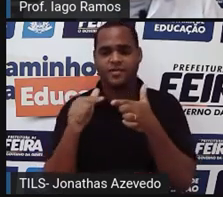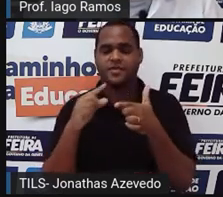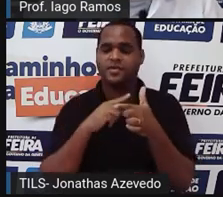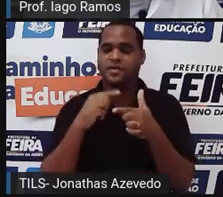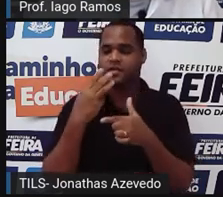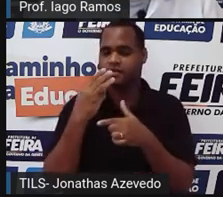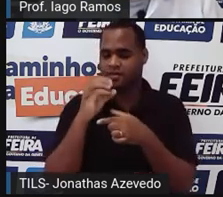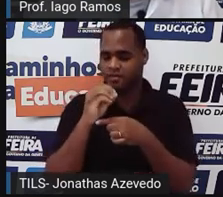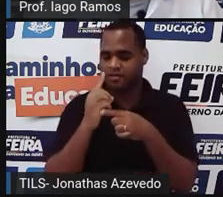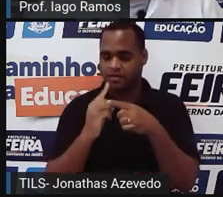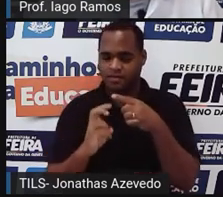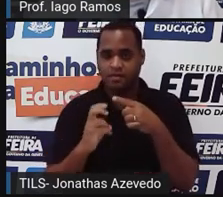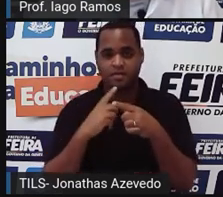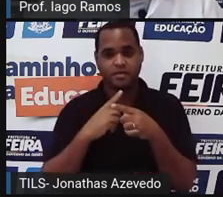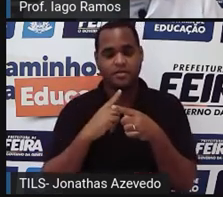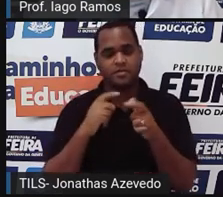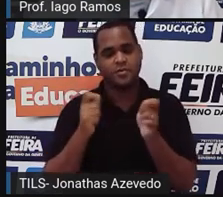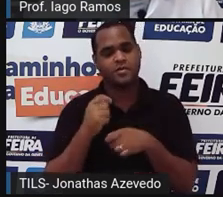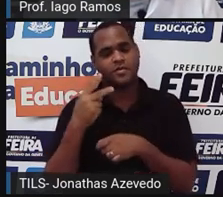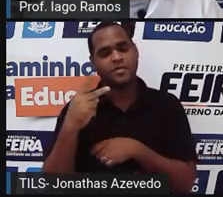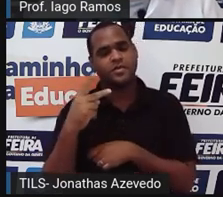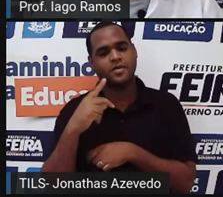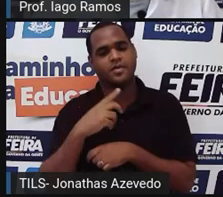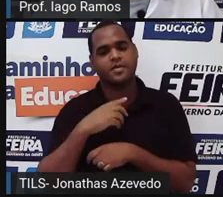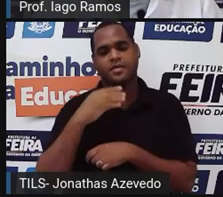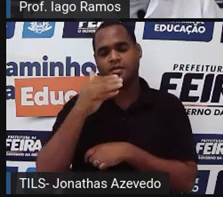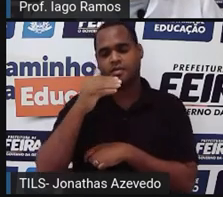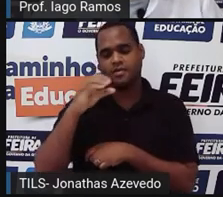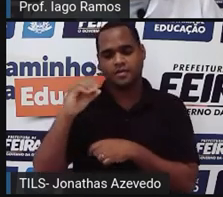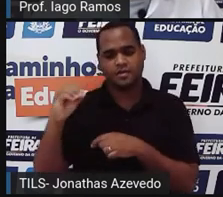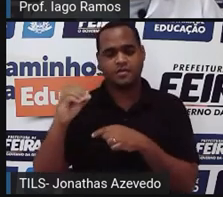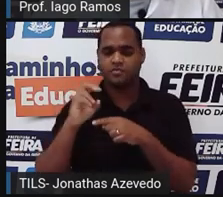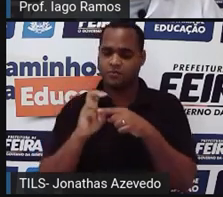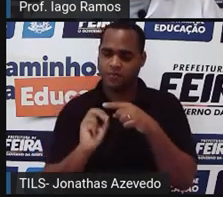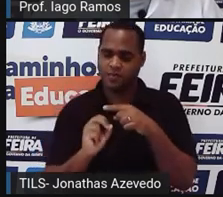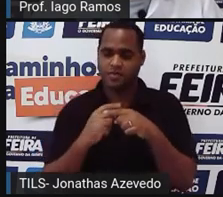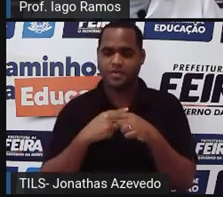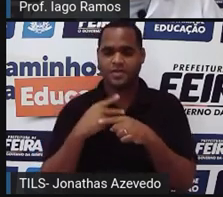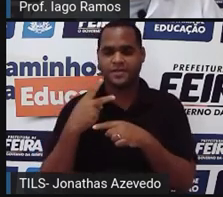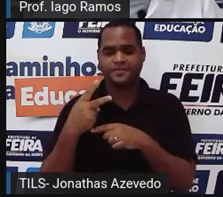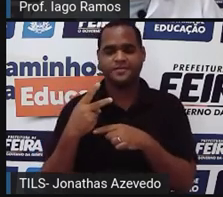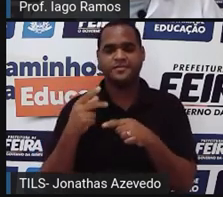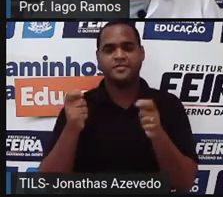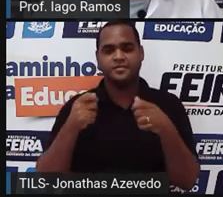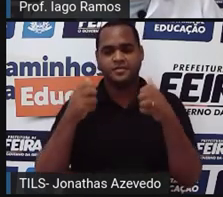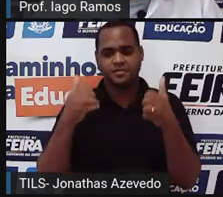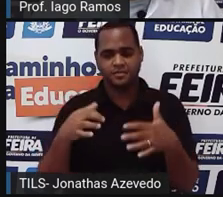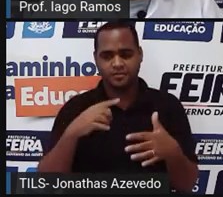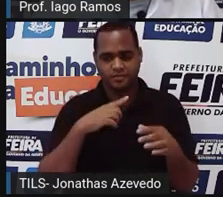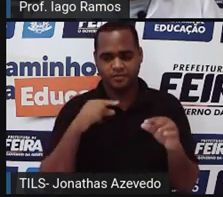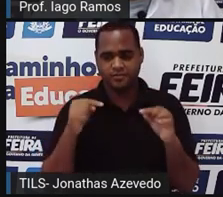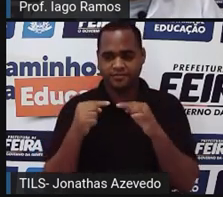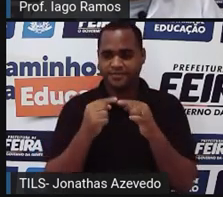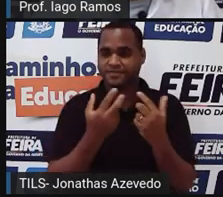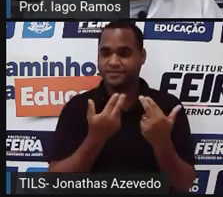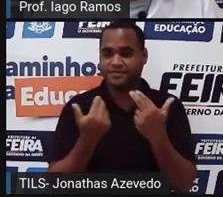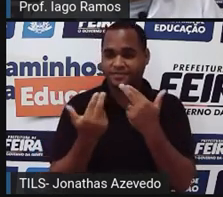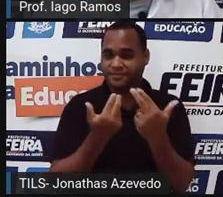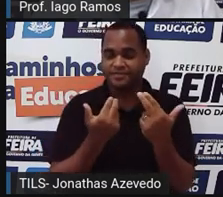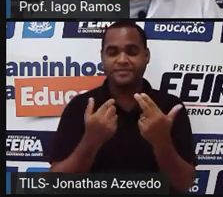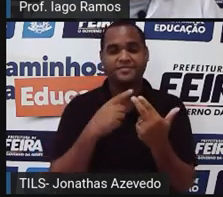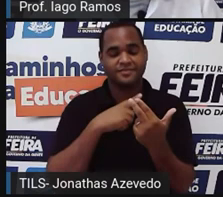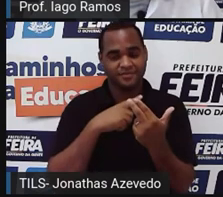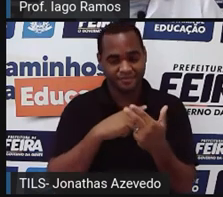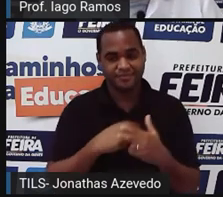por 15 dá 2, 100 por 50 dá 2. Então, essas razões são iguais. Tá bom?